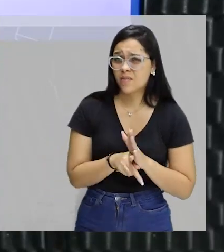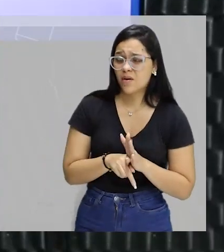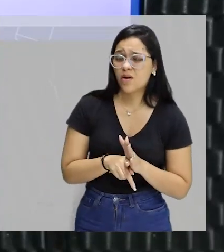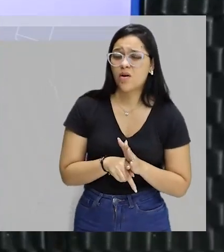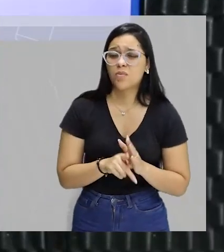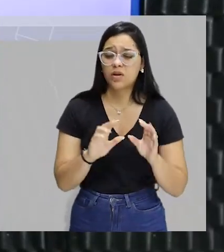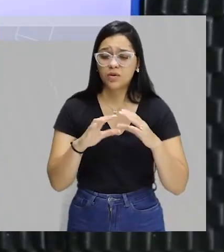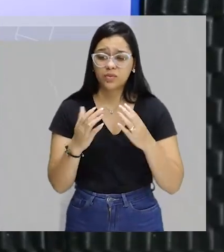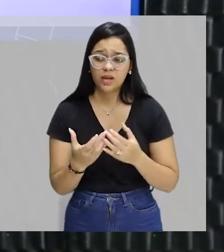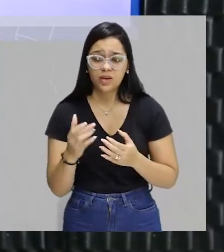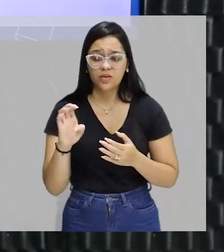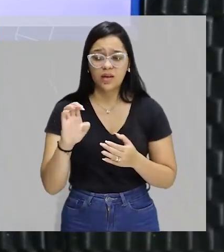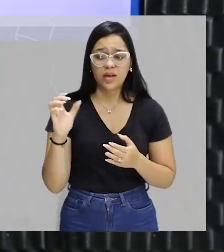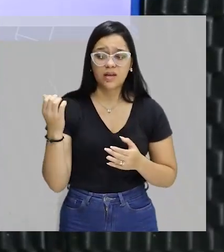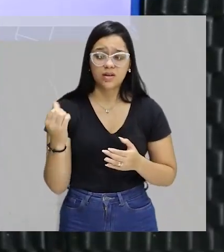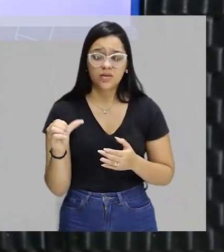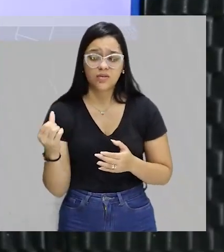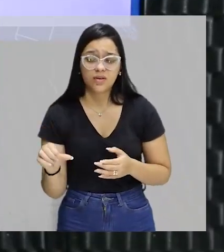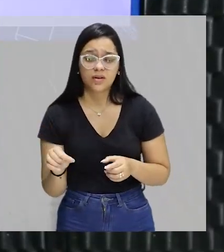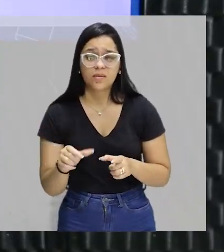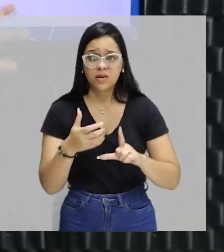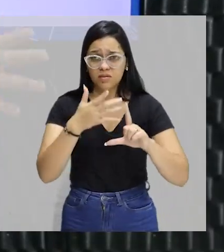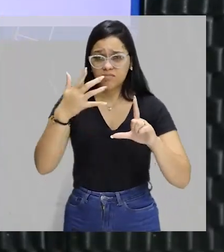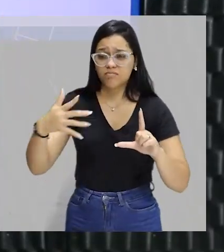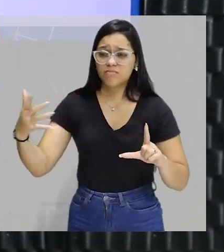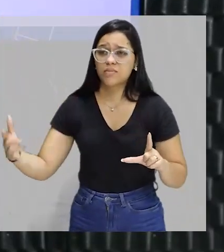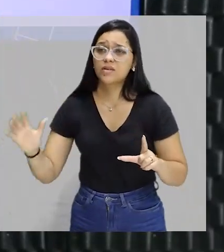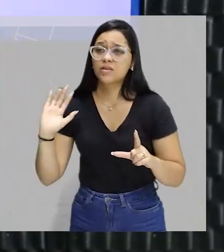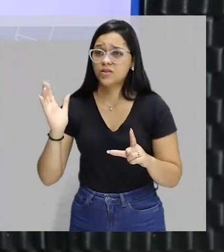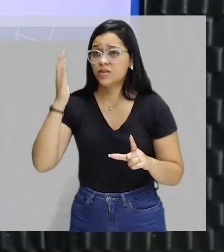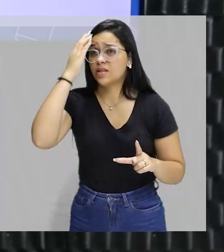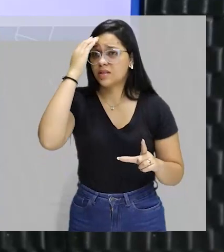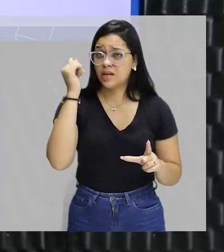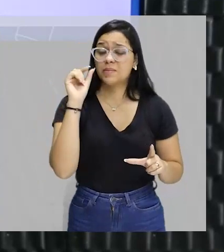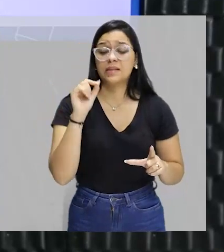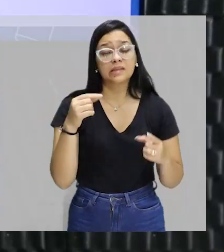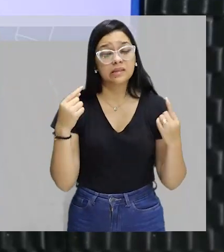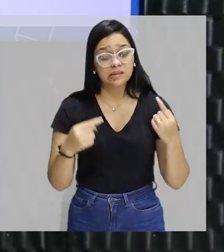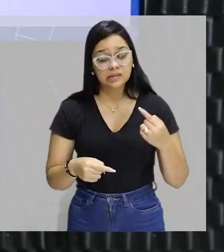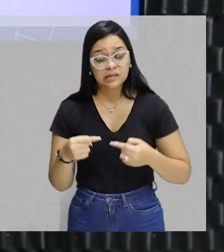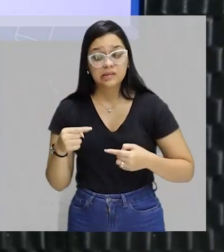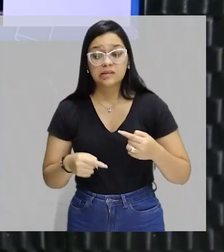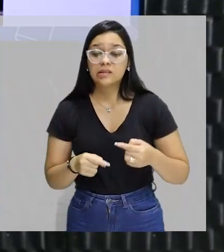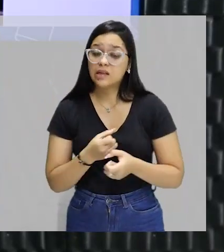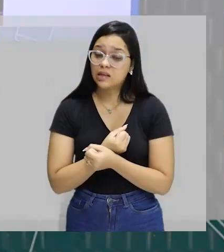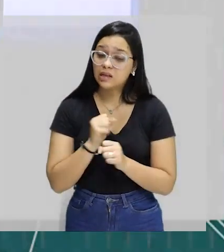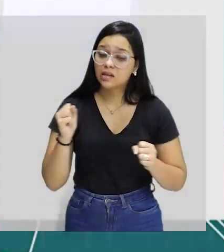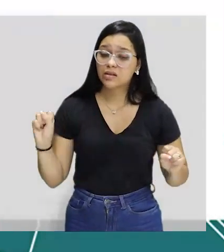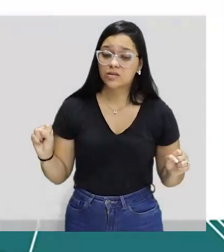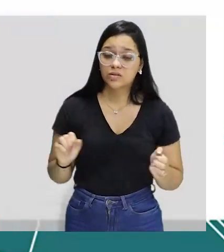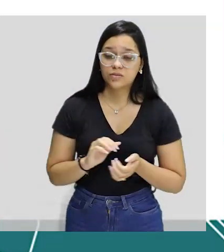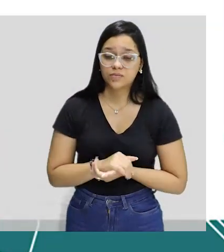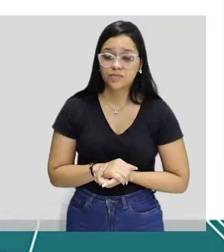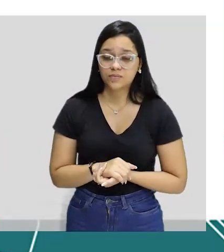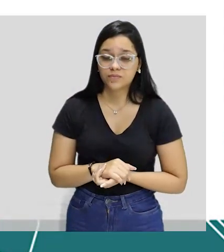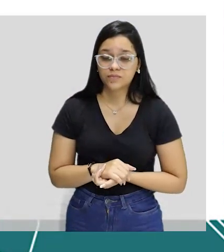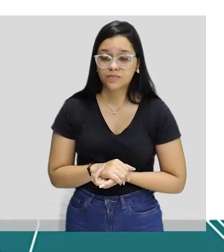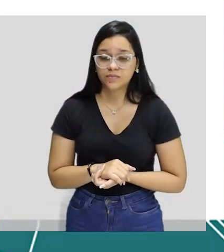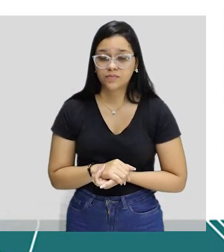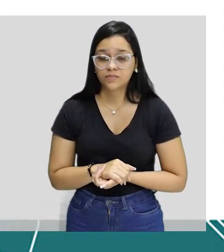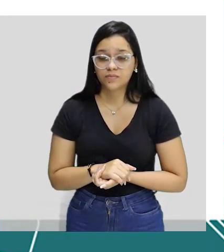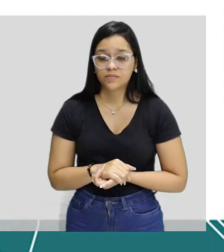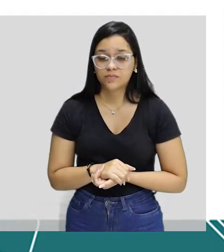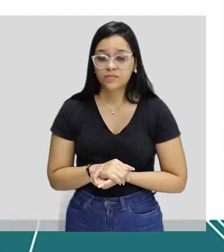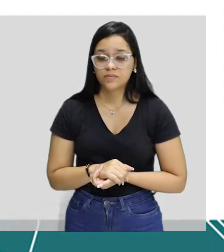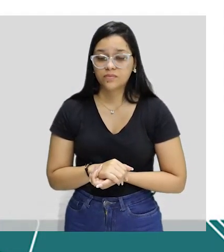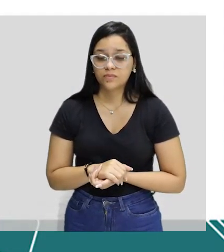homoafetiva, LGBTQIA+, entre outras. Então, já sabe que a confusão é grande na obra dele. Aqui uma montagem,